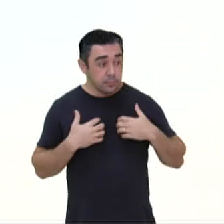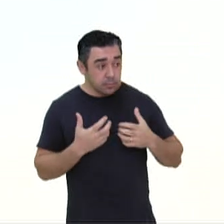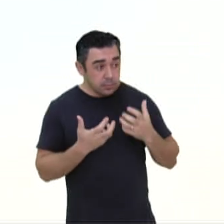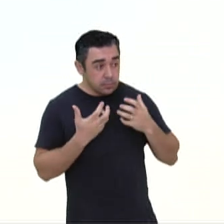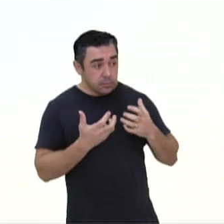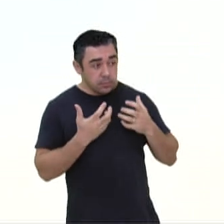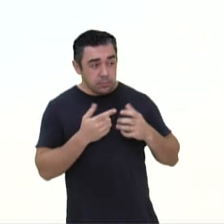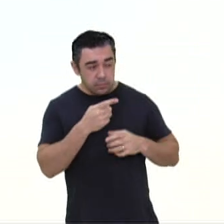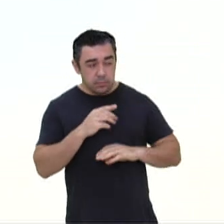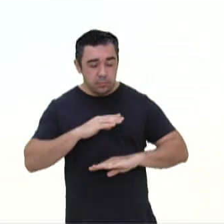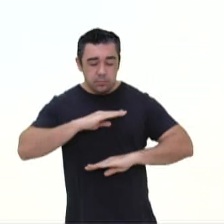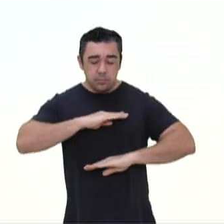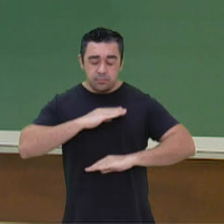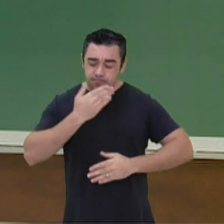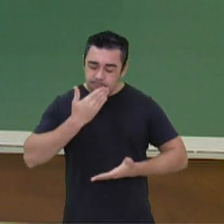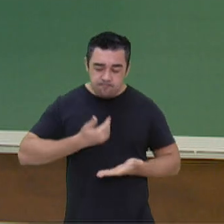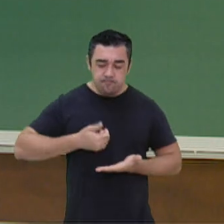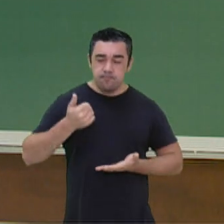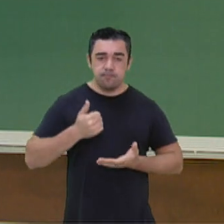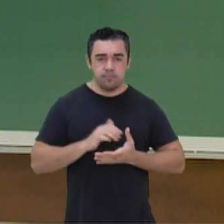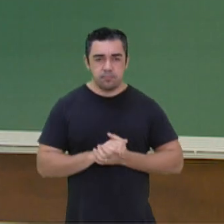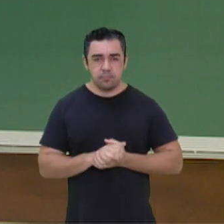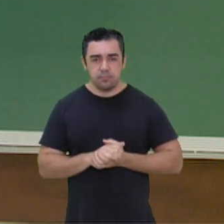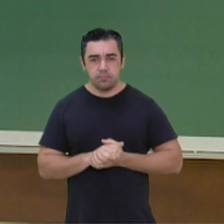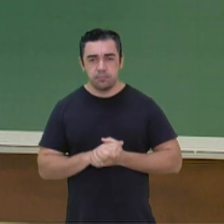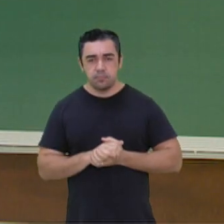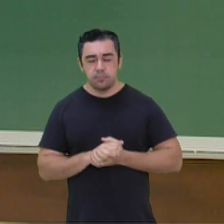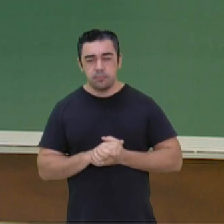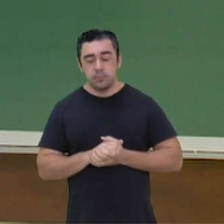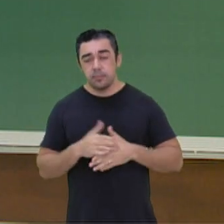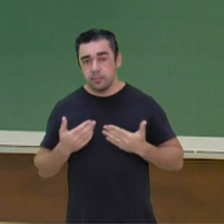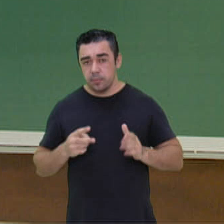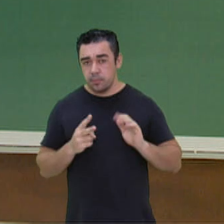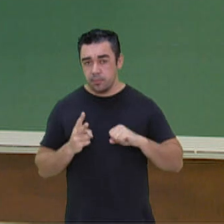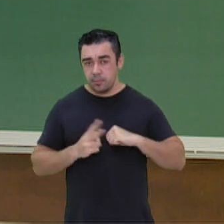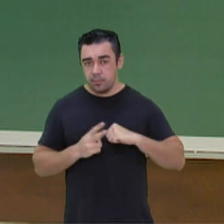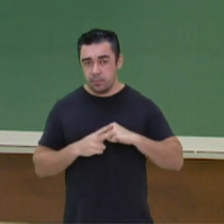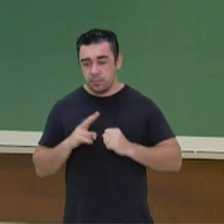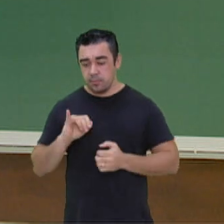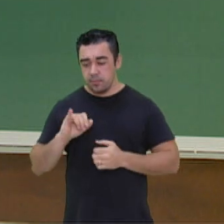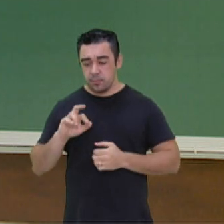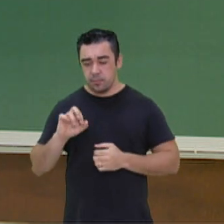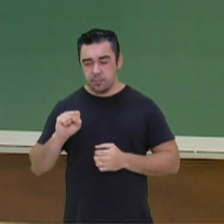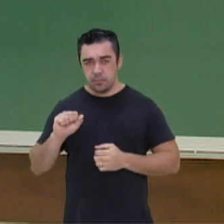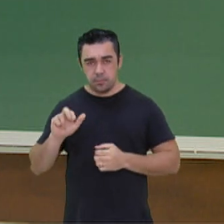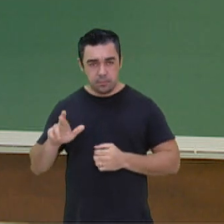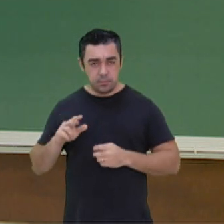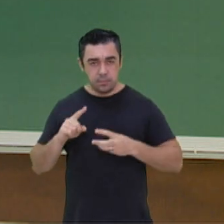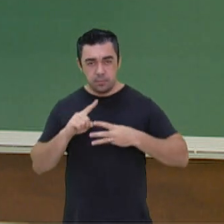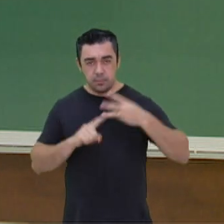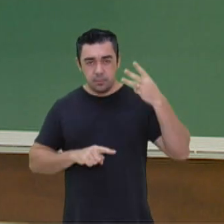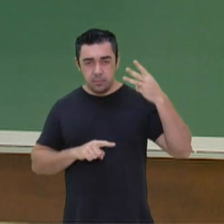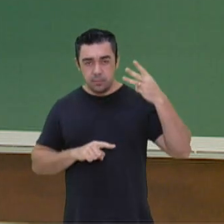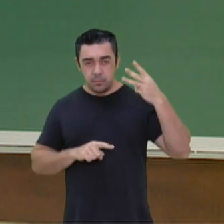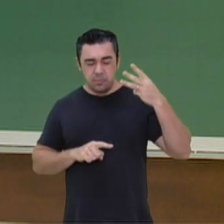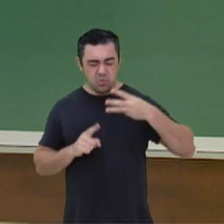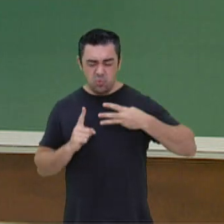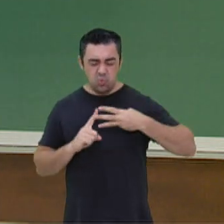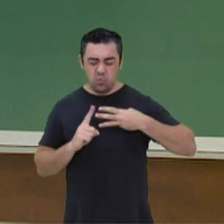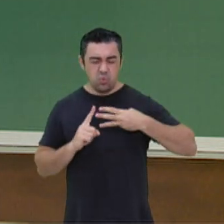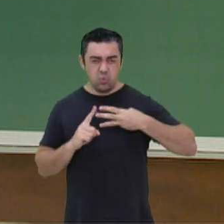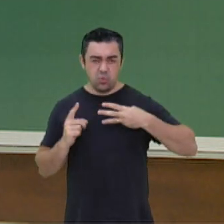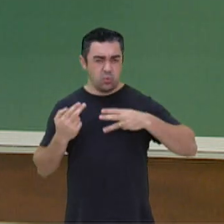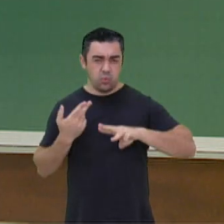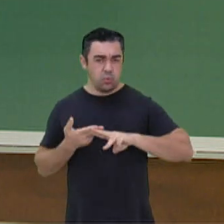situação melhor. Então, gente, veja, o verbo visar, três possibilidades. Duas não utiliza.